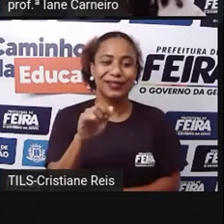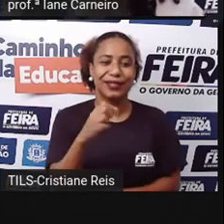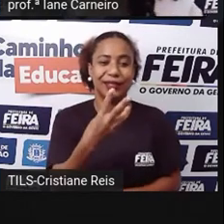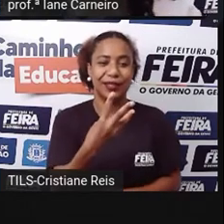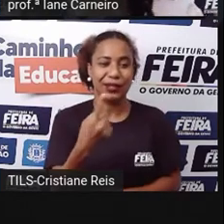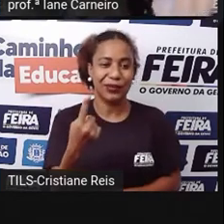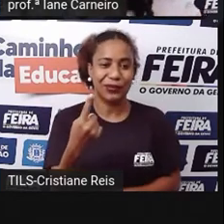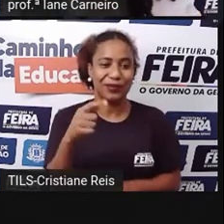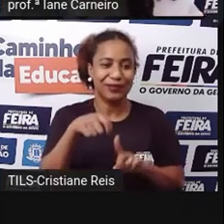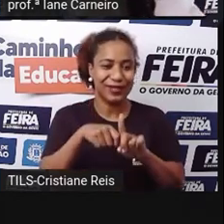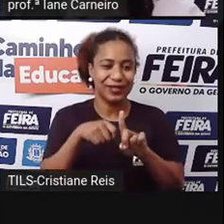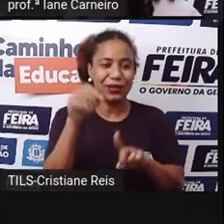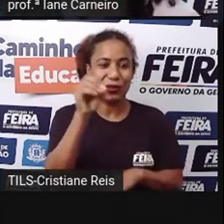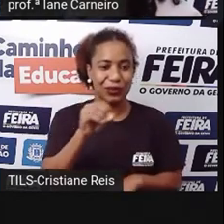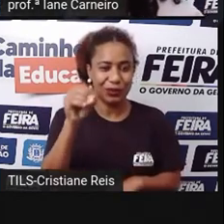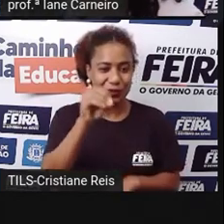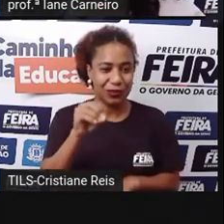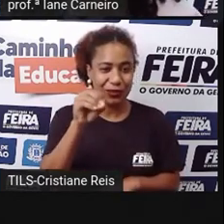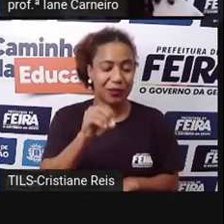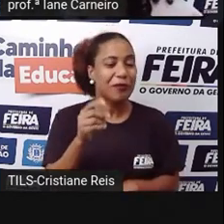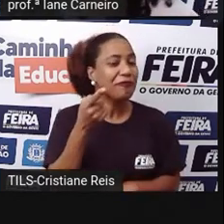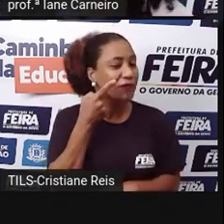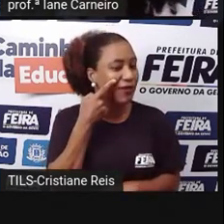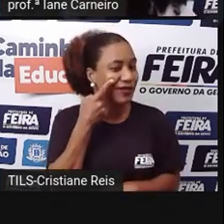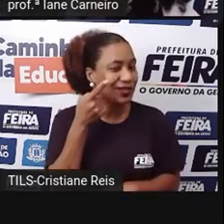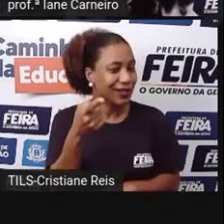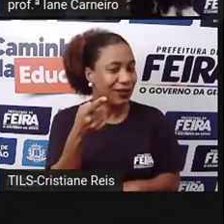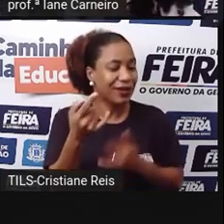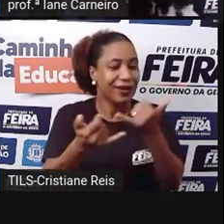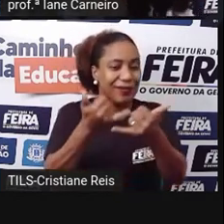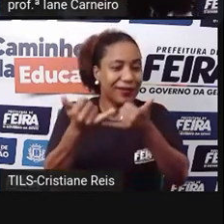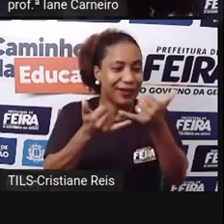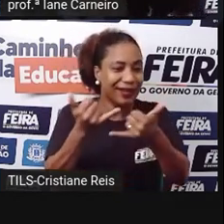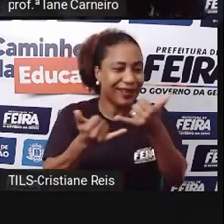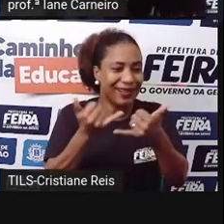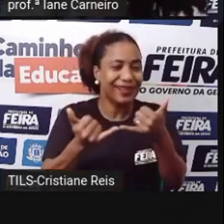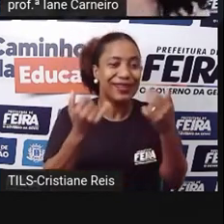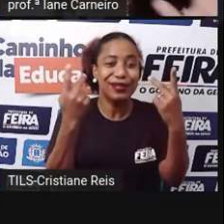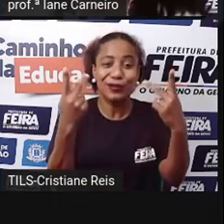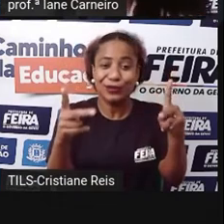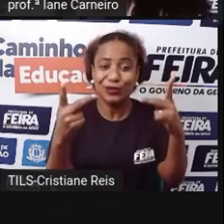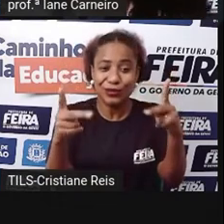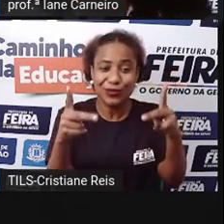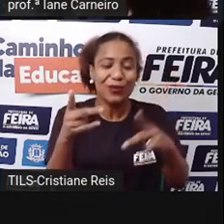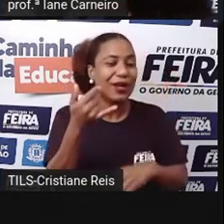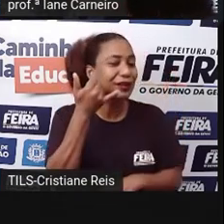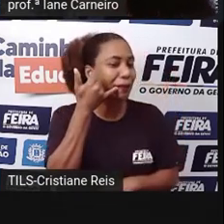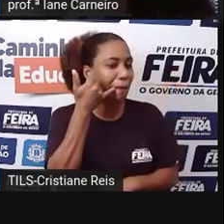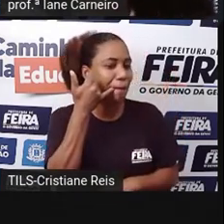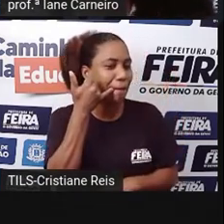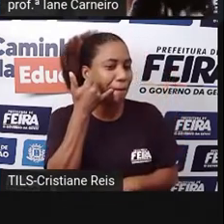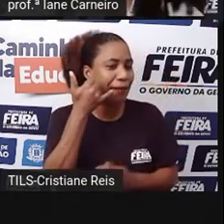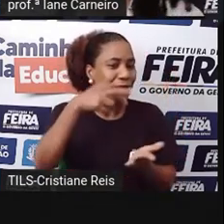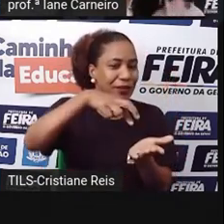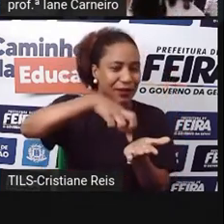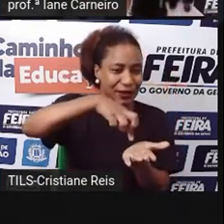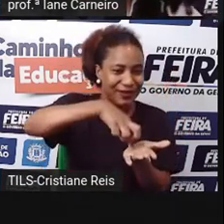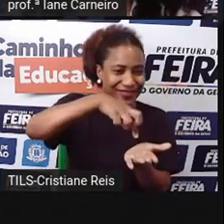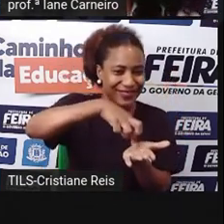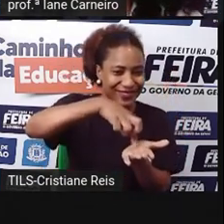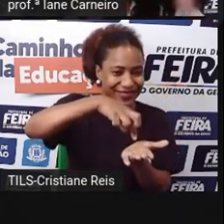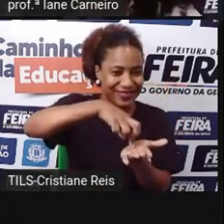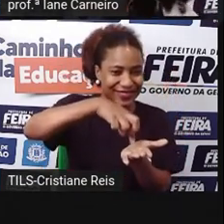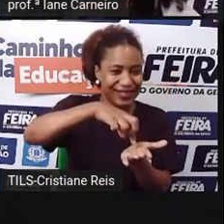Então vamos lá agora fazer uma dobradura do Saci Perere para a gente encerrar essa aula aí e vocês